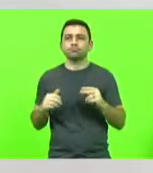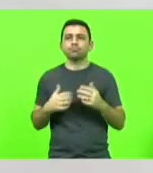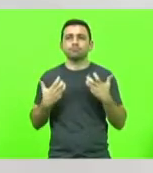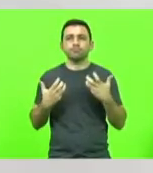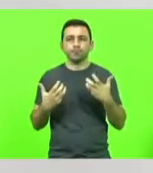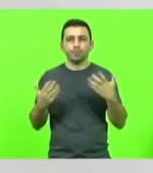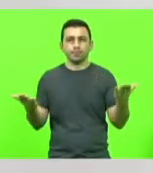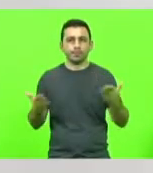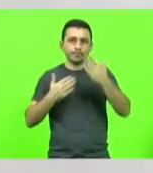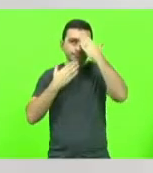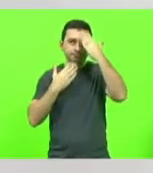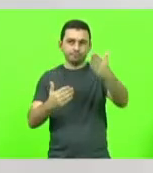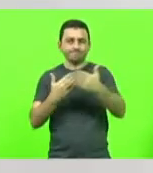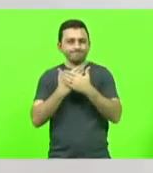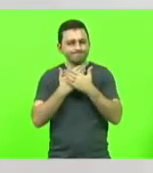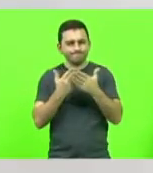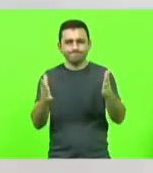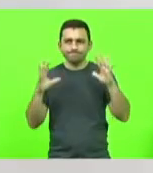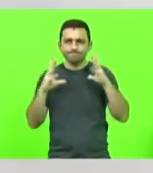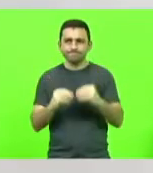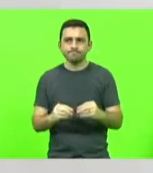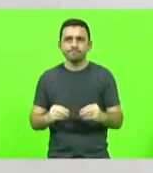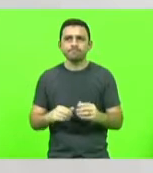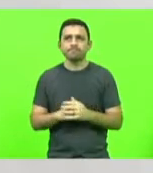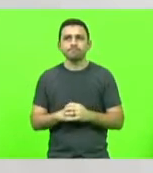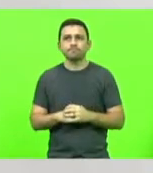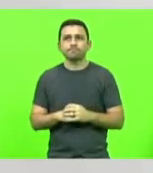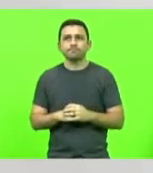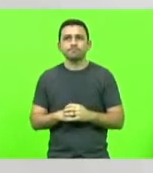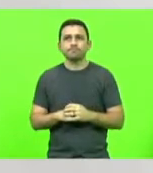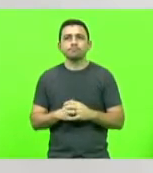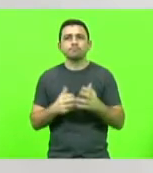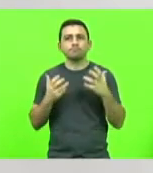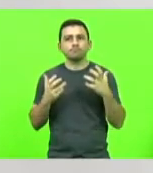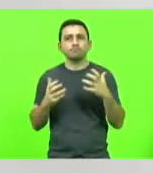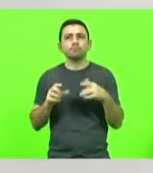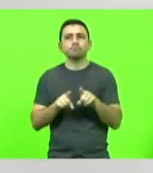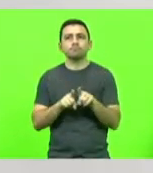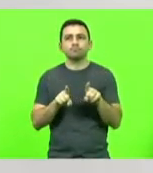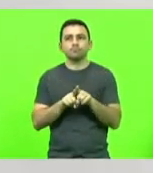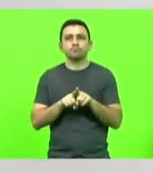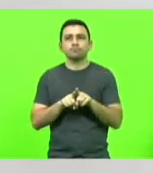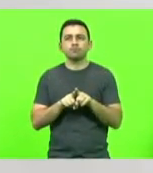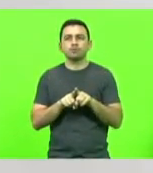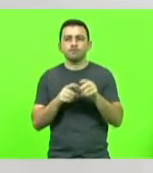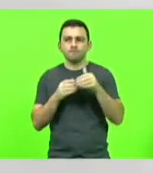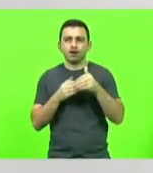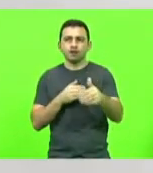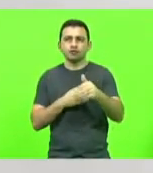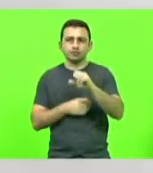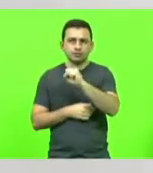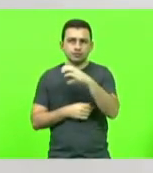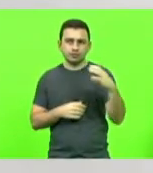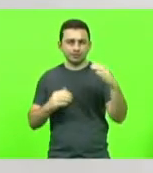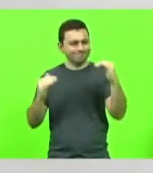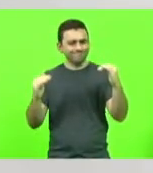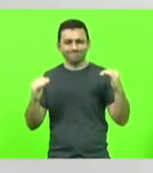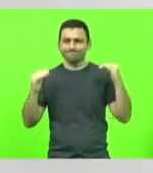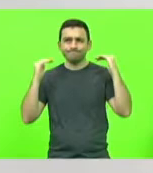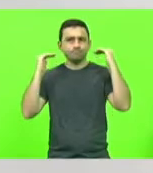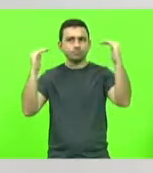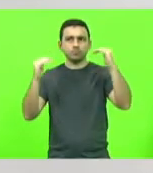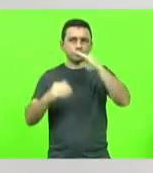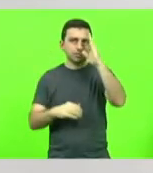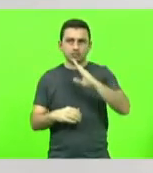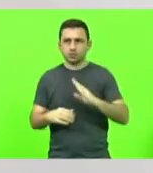dizer o obrigado a todos vocês e dizer que vou colocar Santa Catarina acima de tudo, Brasil